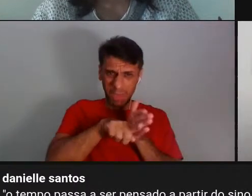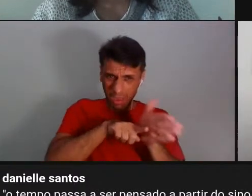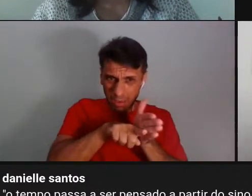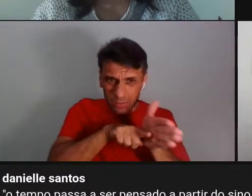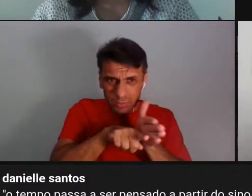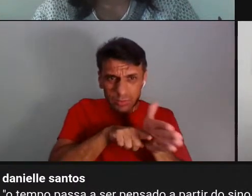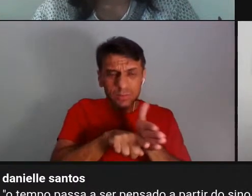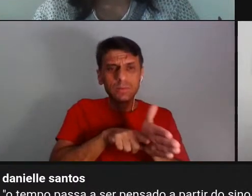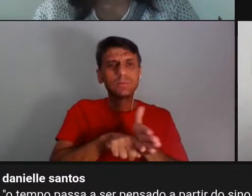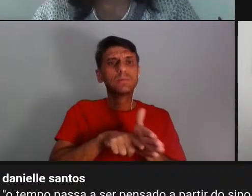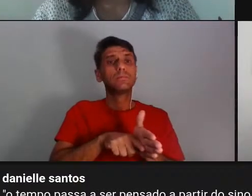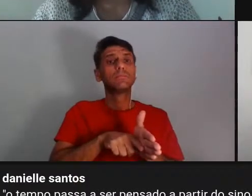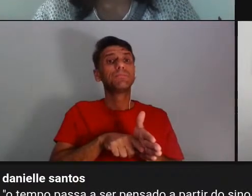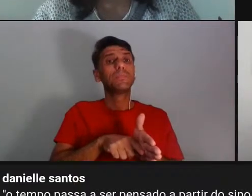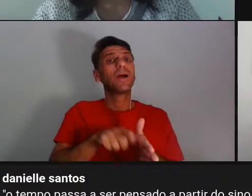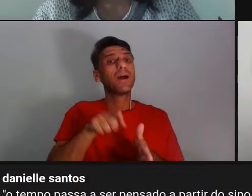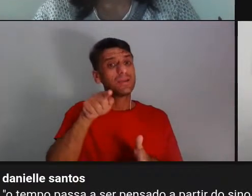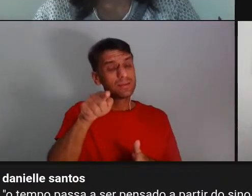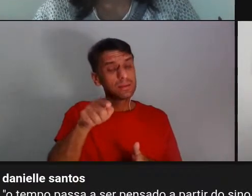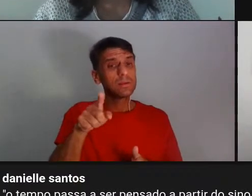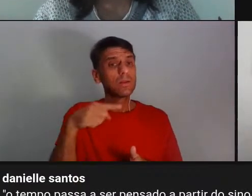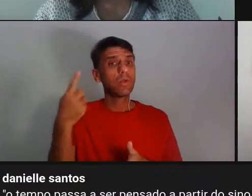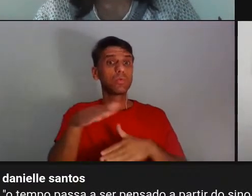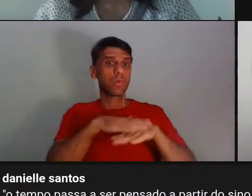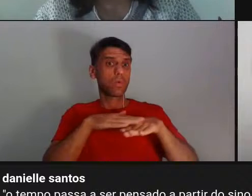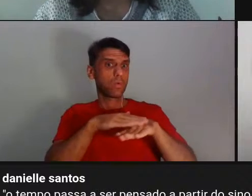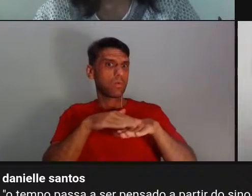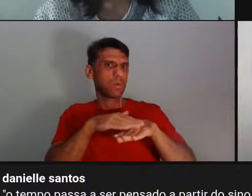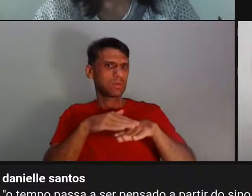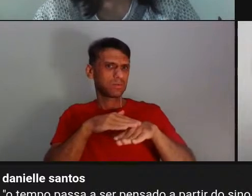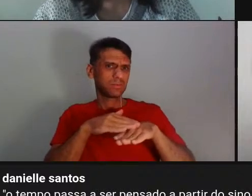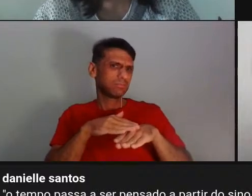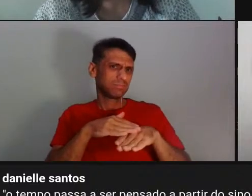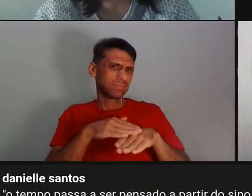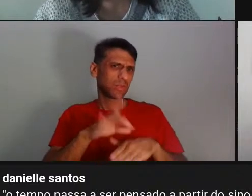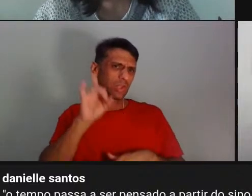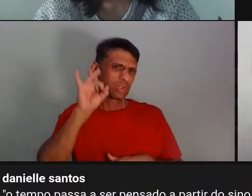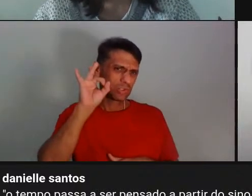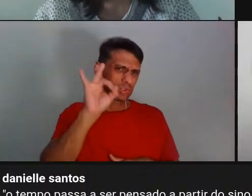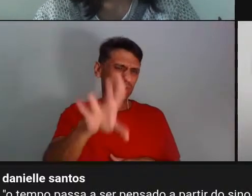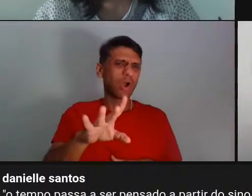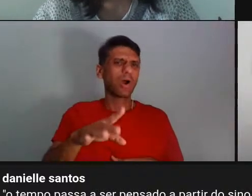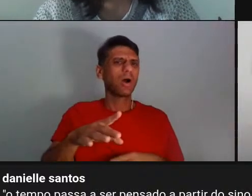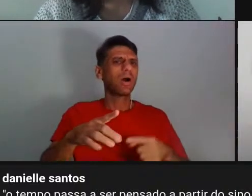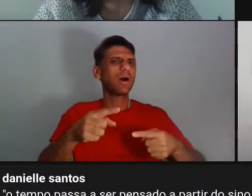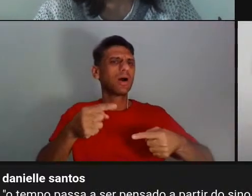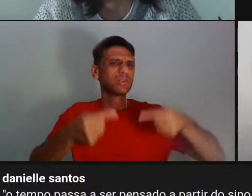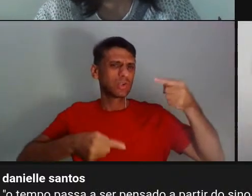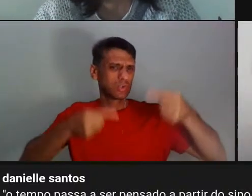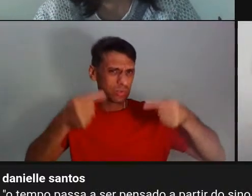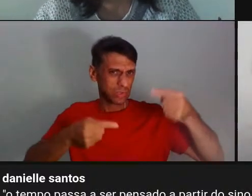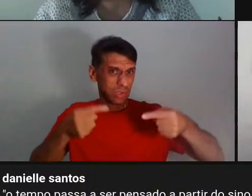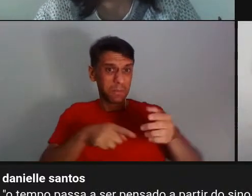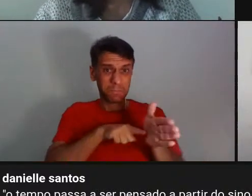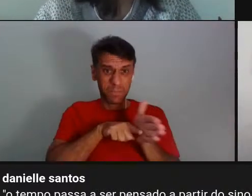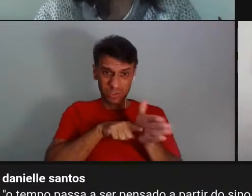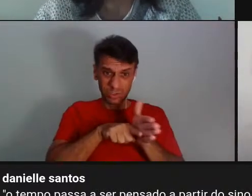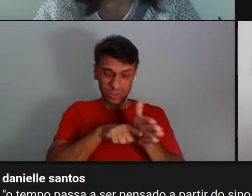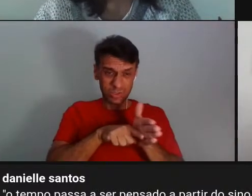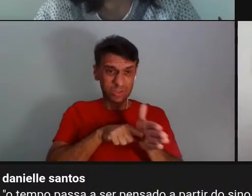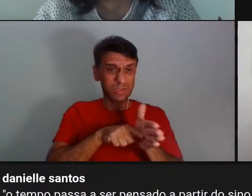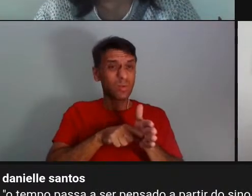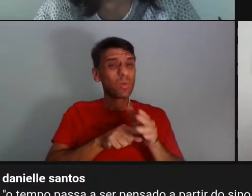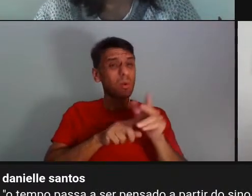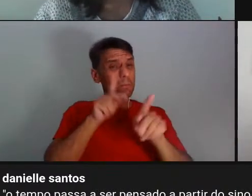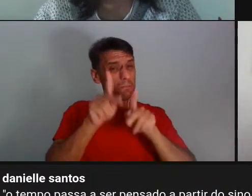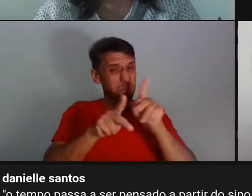mas, e aí, na nossa conversa, foi assim, não basta a gente discutir, porque discutir pesquisa com povos indígenas